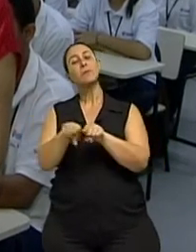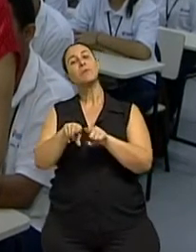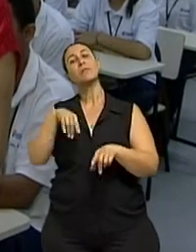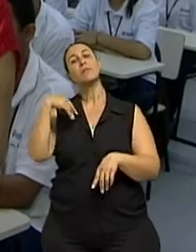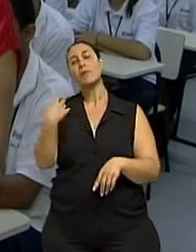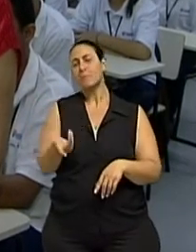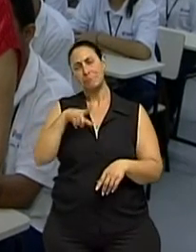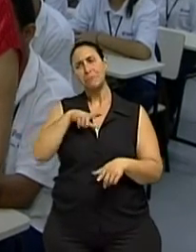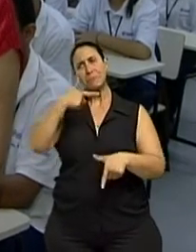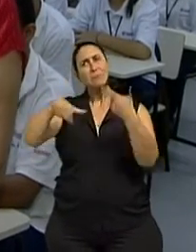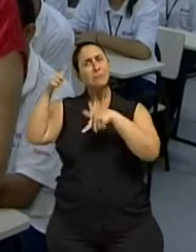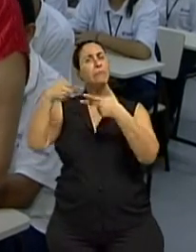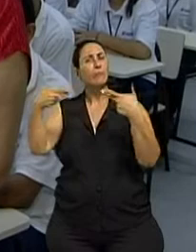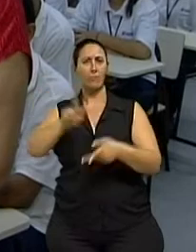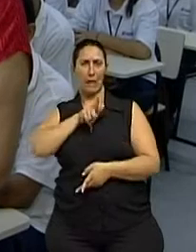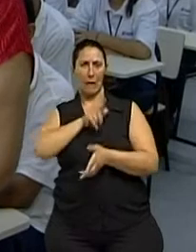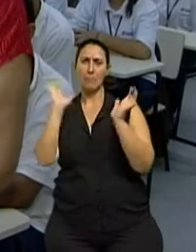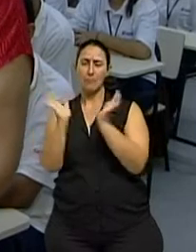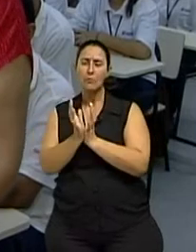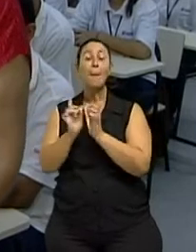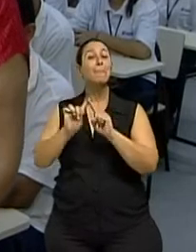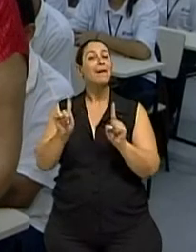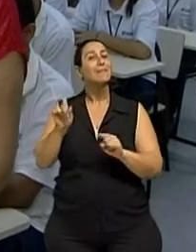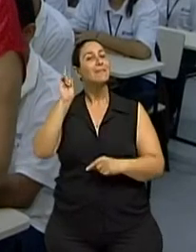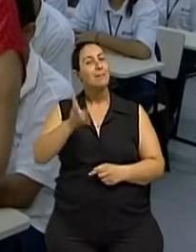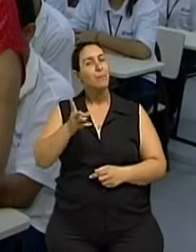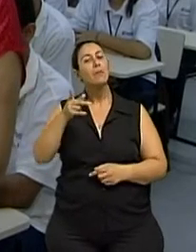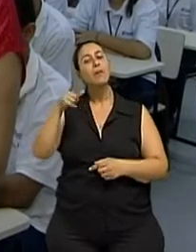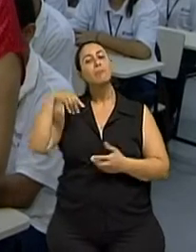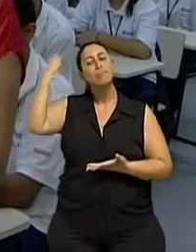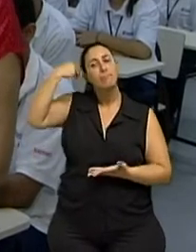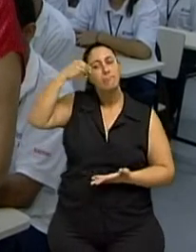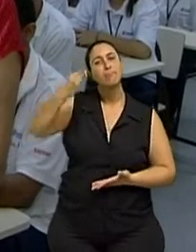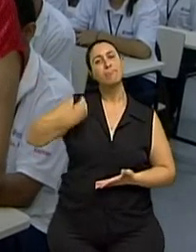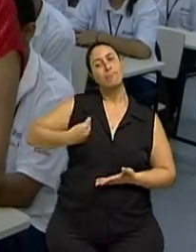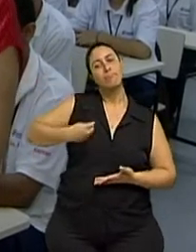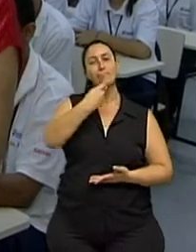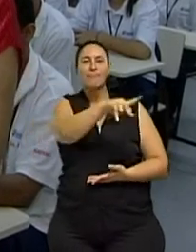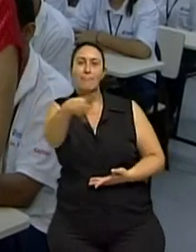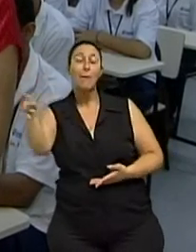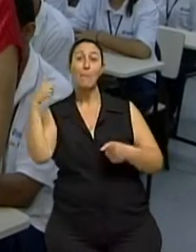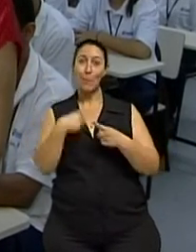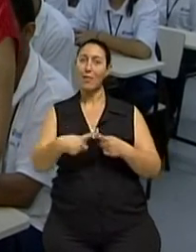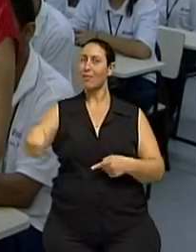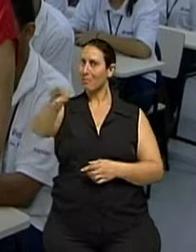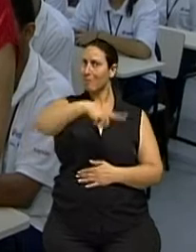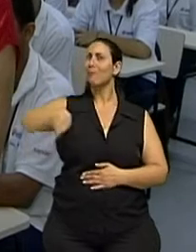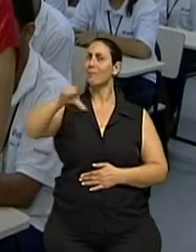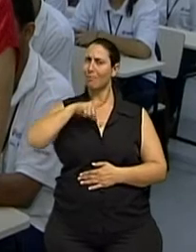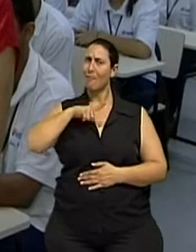aspectos gramaticais, mas também a aula é sempre entremeada das experiências, das vivências. Porque eles têm uma história